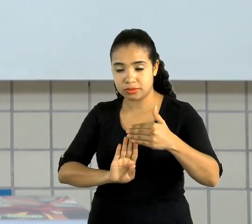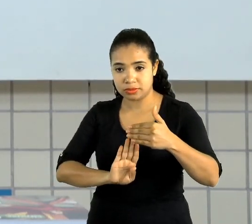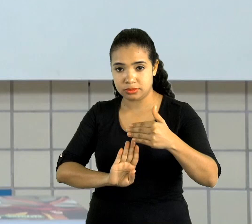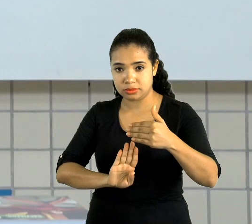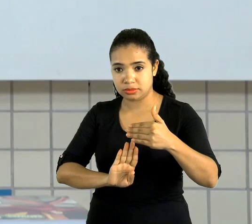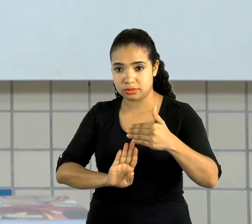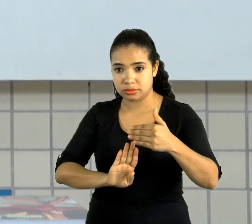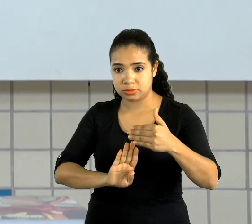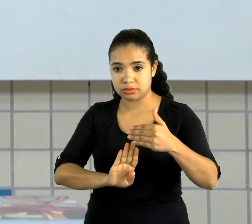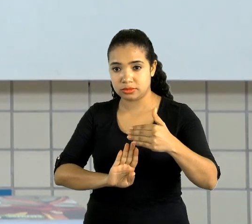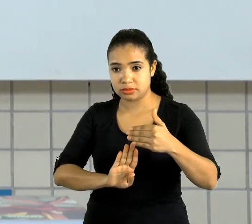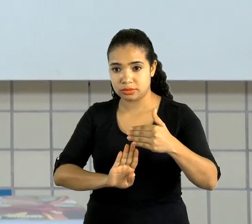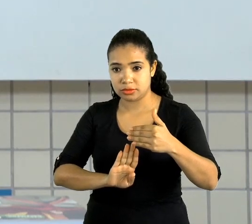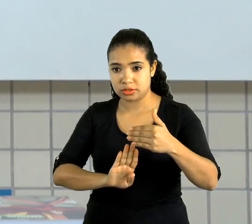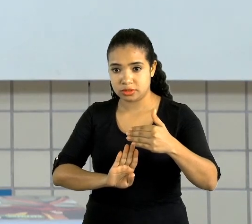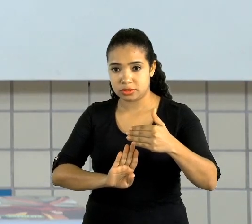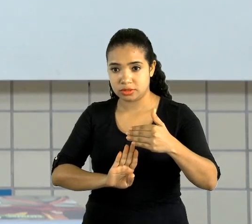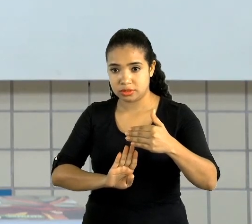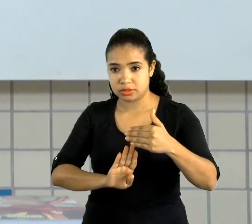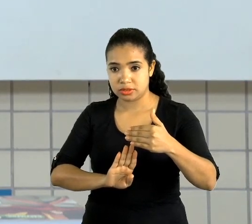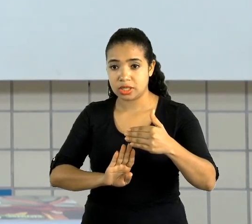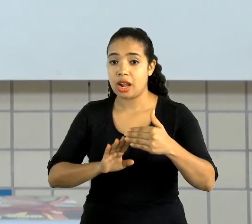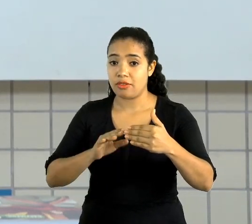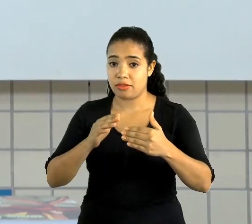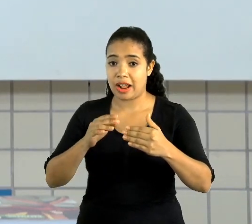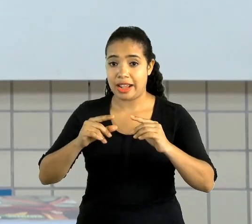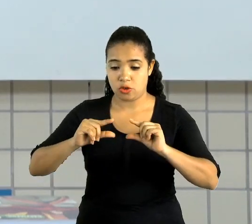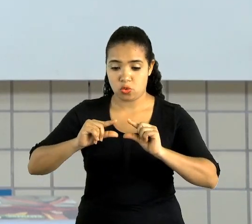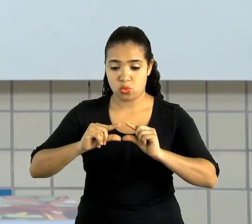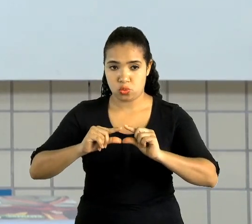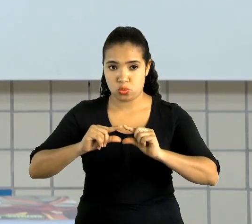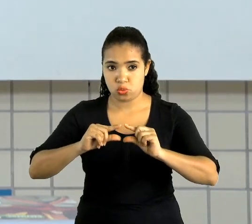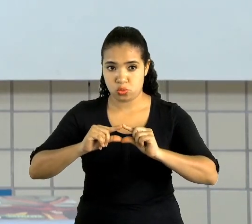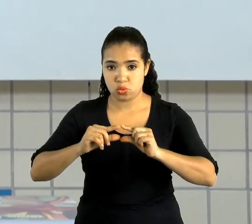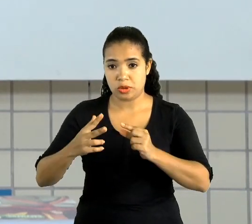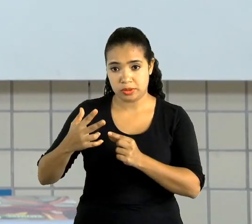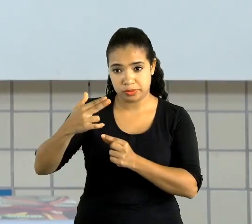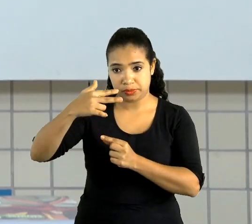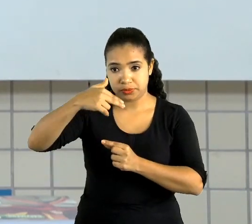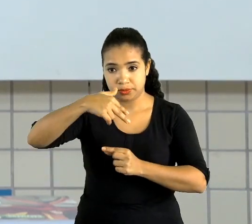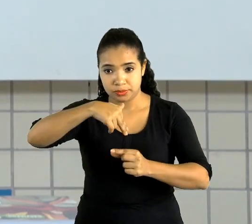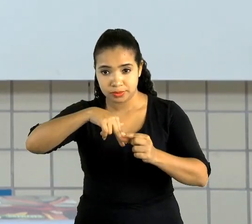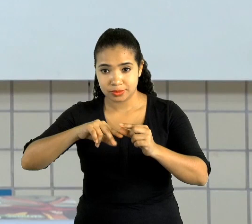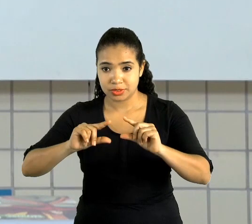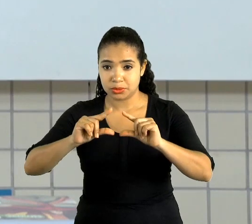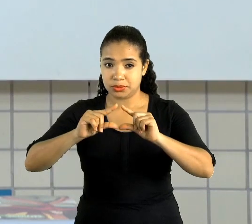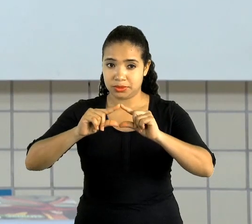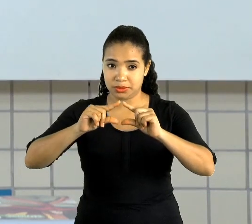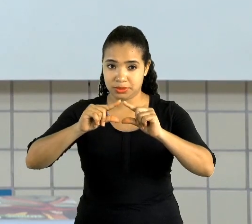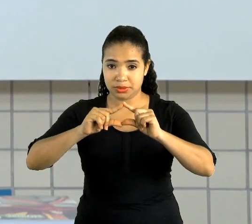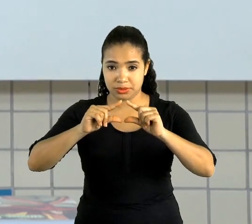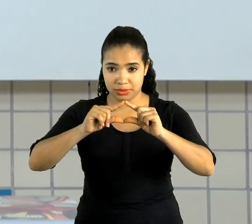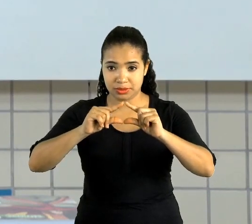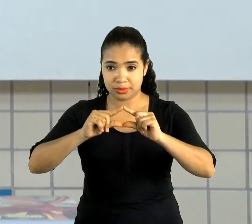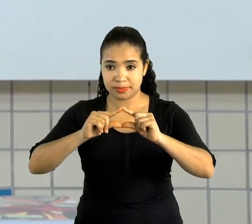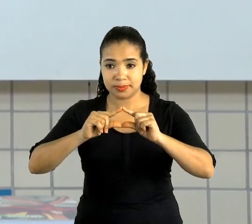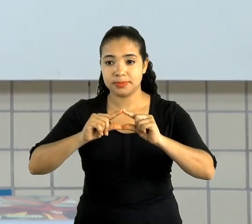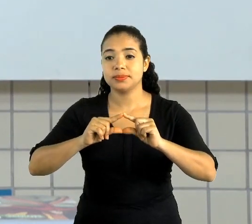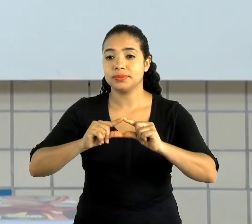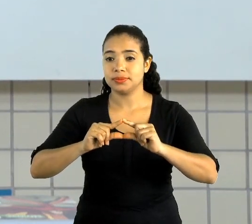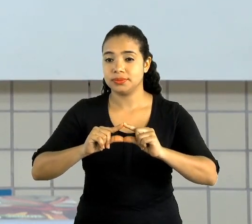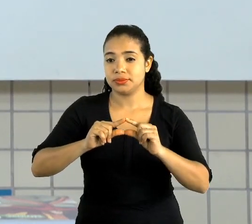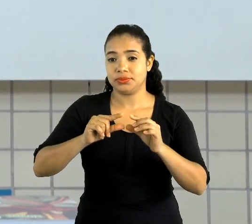nós vamos cortar no formato de triângulo, Trouxe até um aqui, você faz o triângulo separado